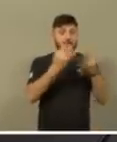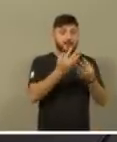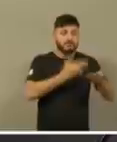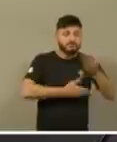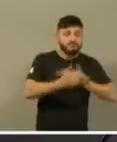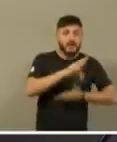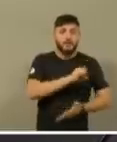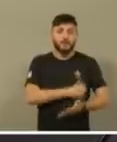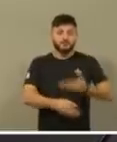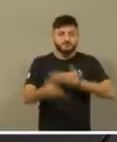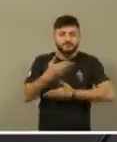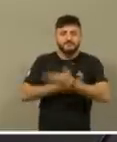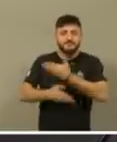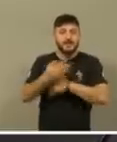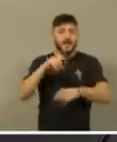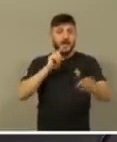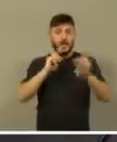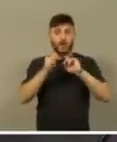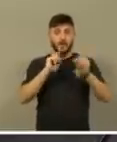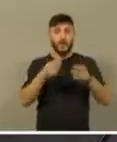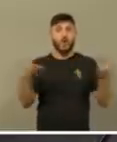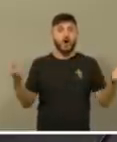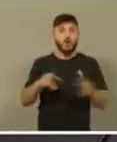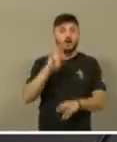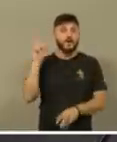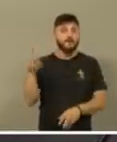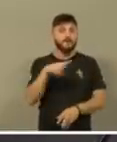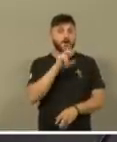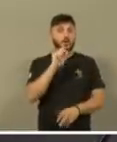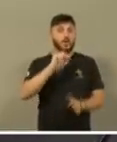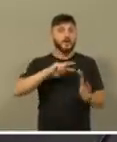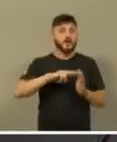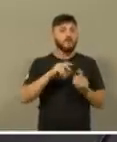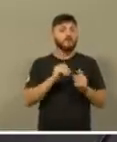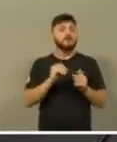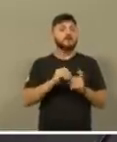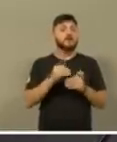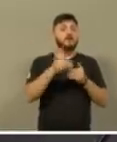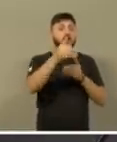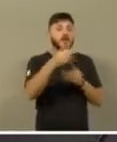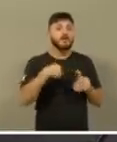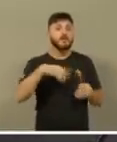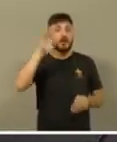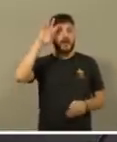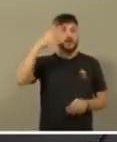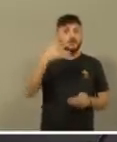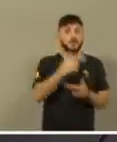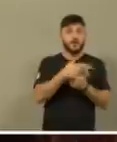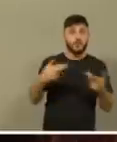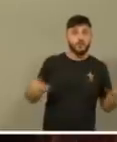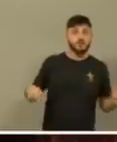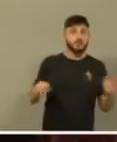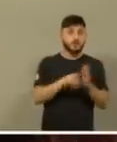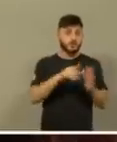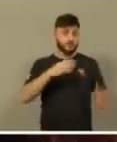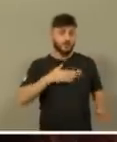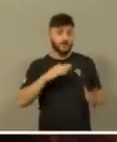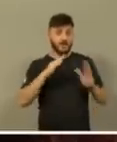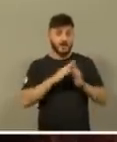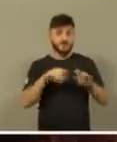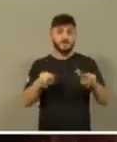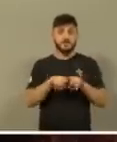vamos fazer uma reunião de família, e vamos ver agora, o que é que vamos fazer, e tomar decisões, eu e minha casa,